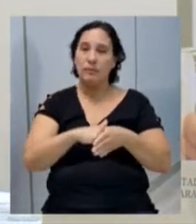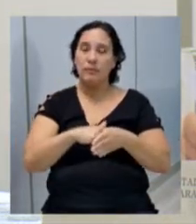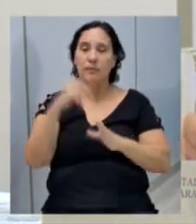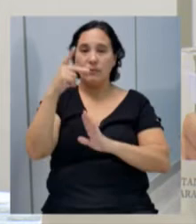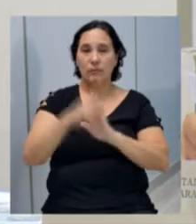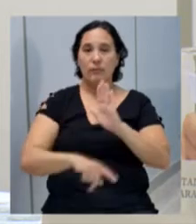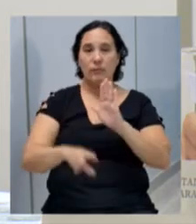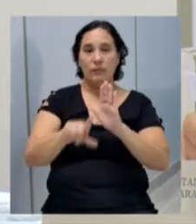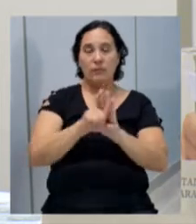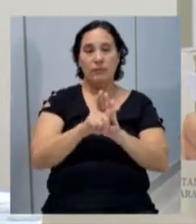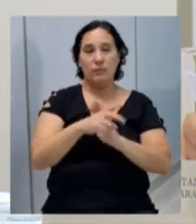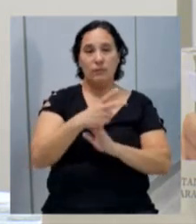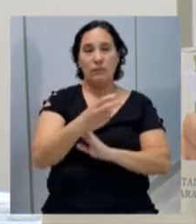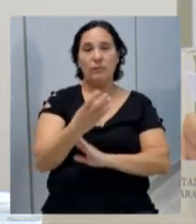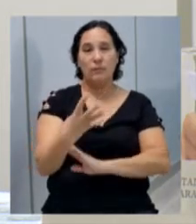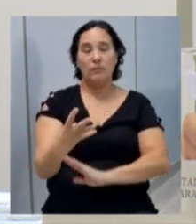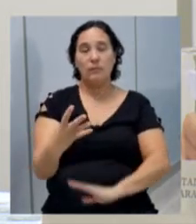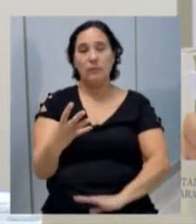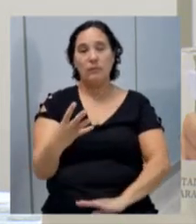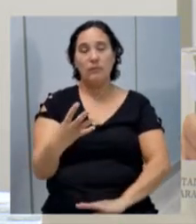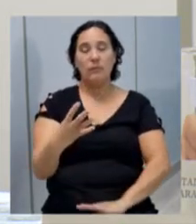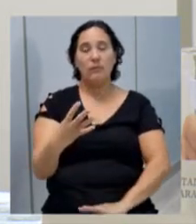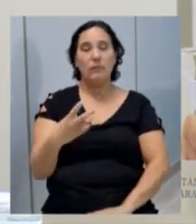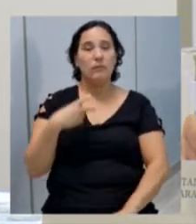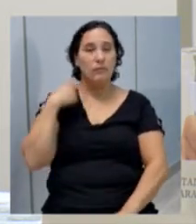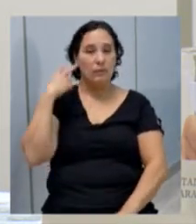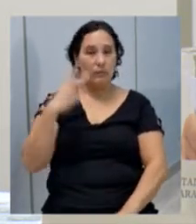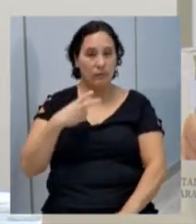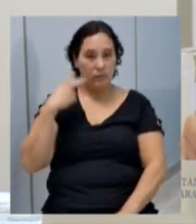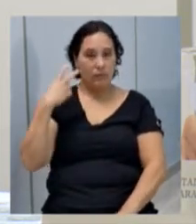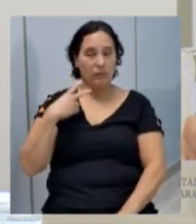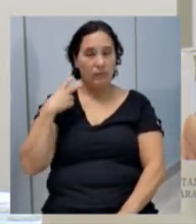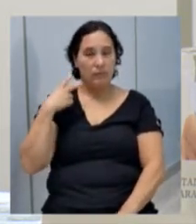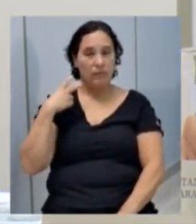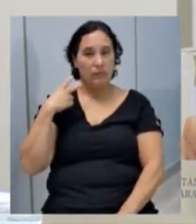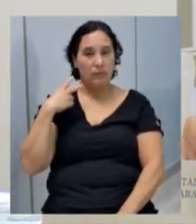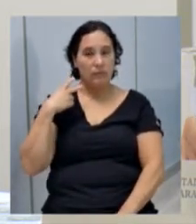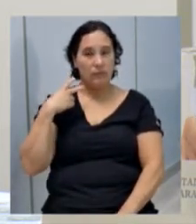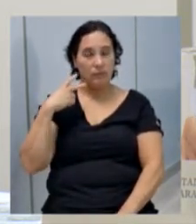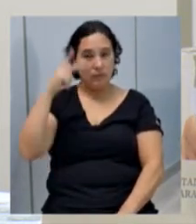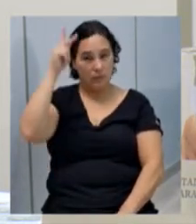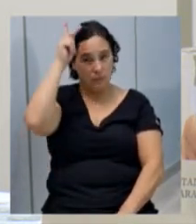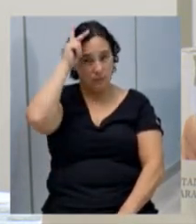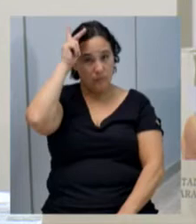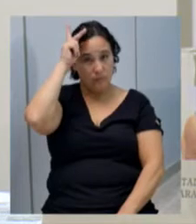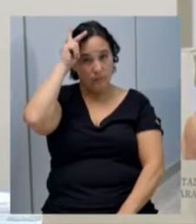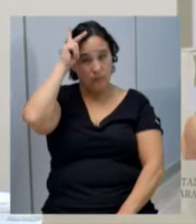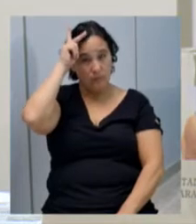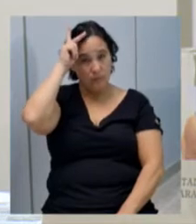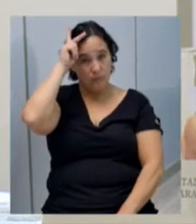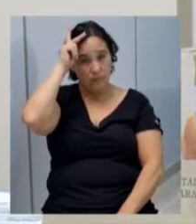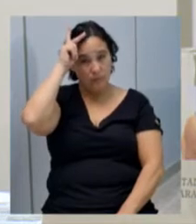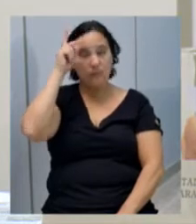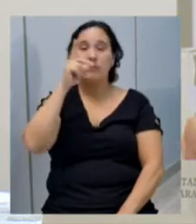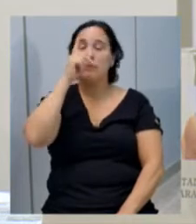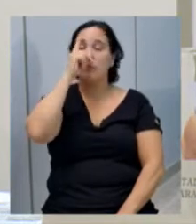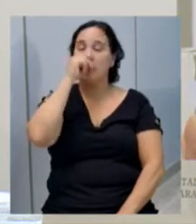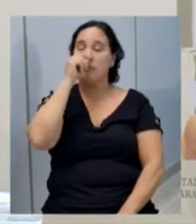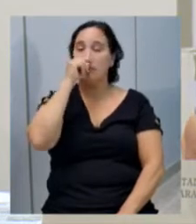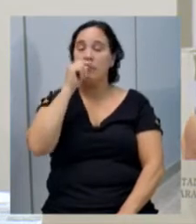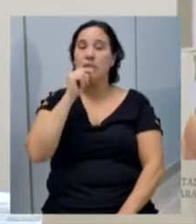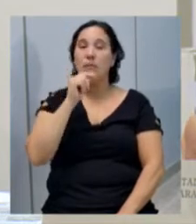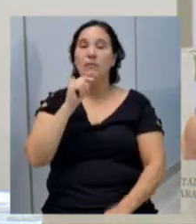Projeto de lei número 24 de 2018 dos vereadores Cátia Mariano Batista Colello e Anuíra Tcheker,